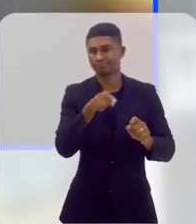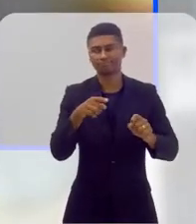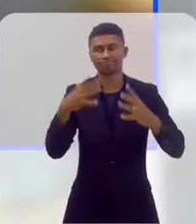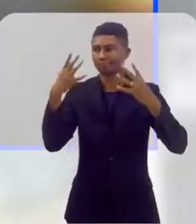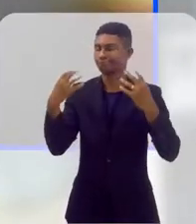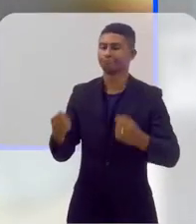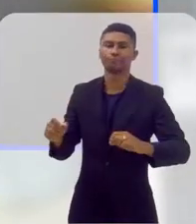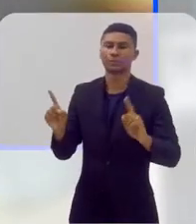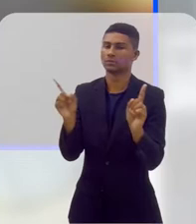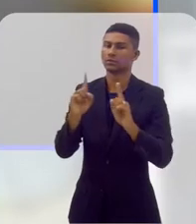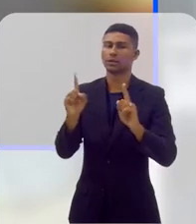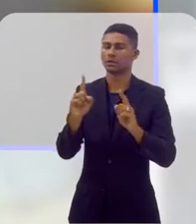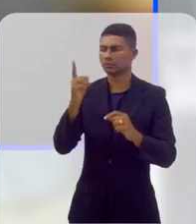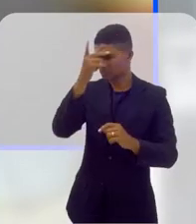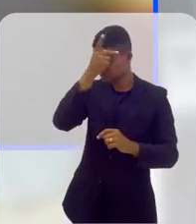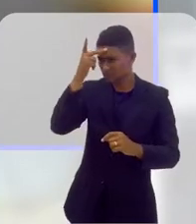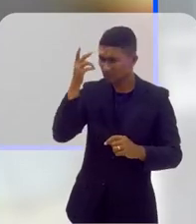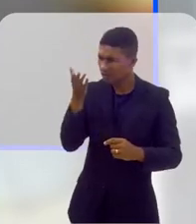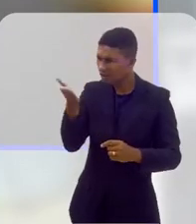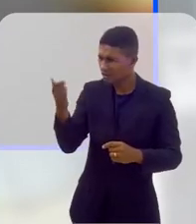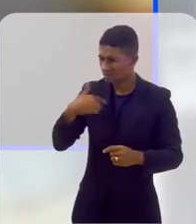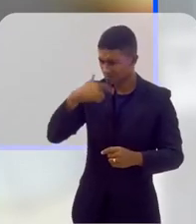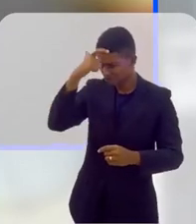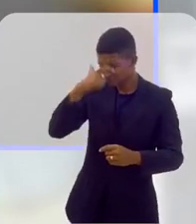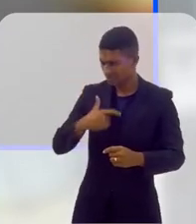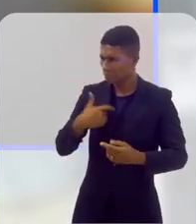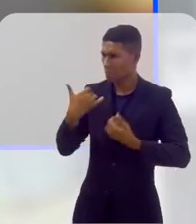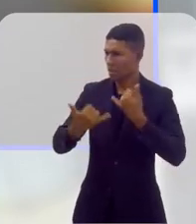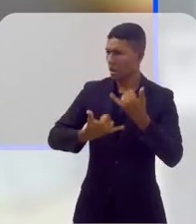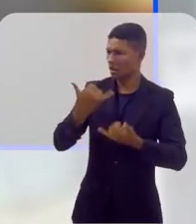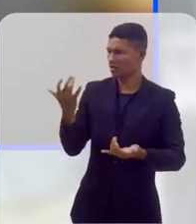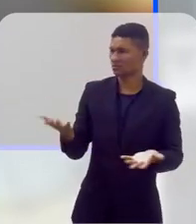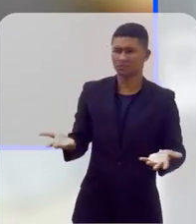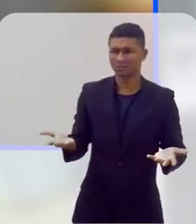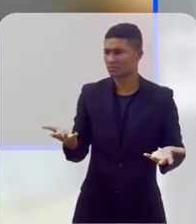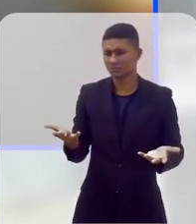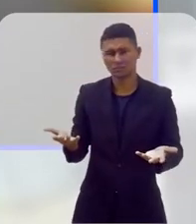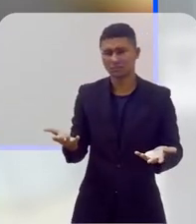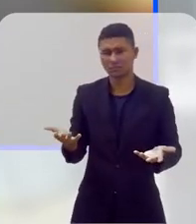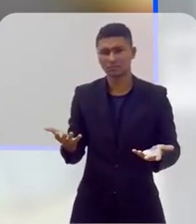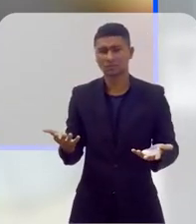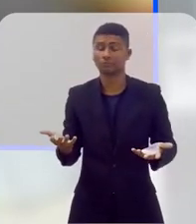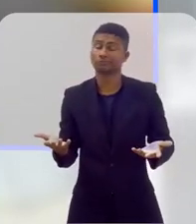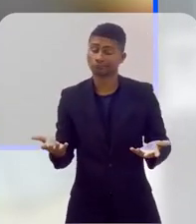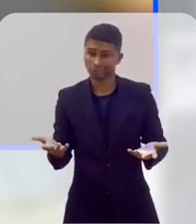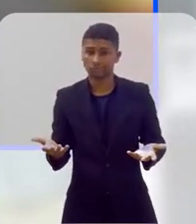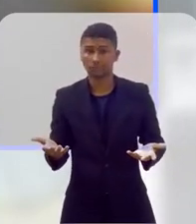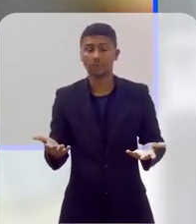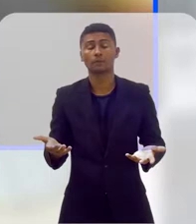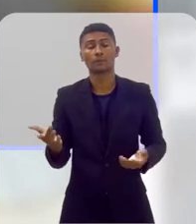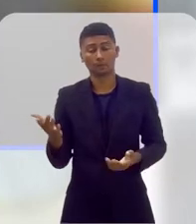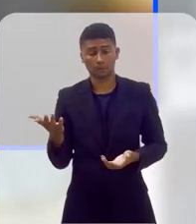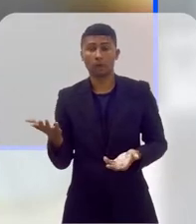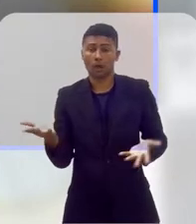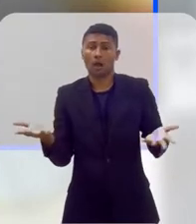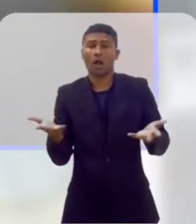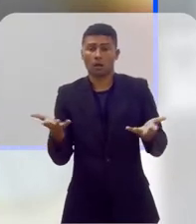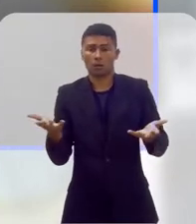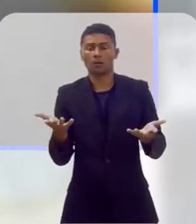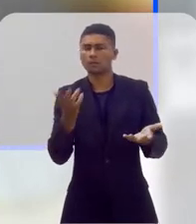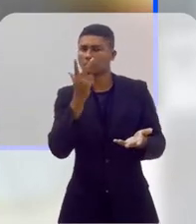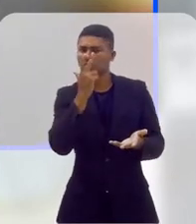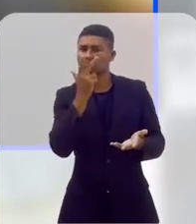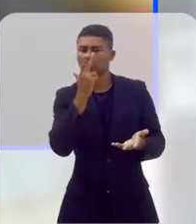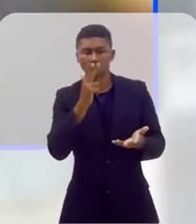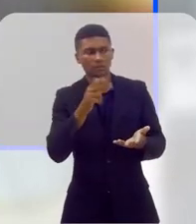inaceitabilidade, eu não aceito mais que as pessoas brinquem com a minha existência, que brinquem com a minha dignidade. Então, existe sim um aumento de